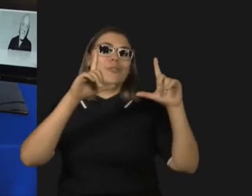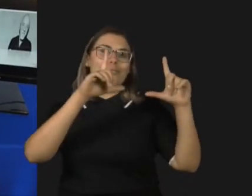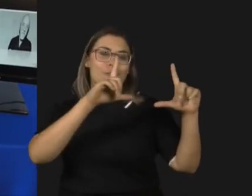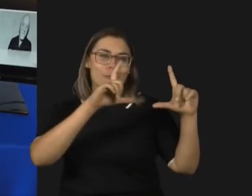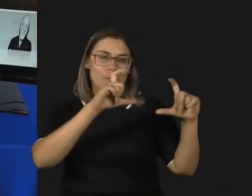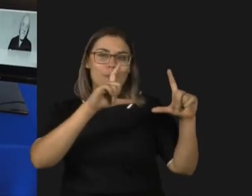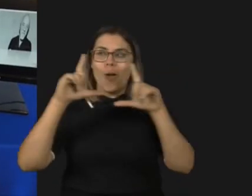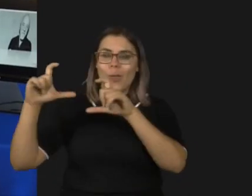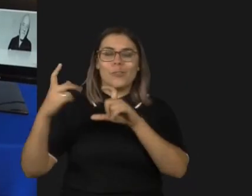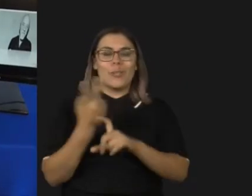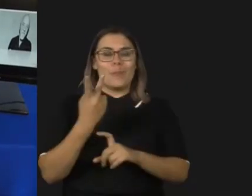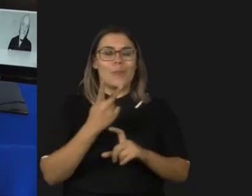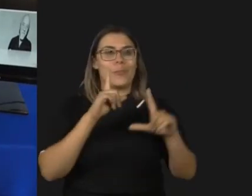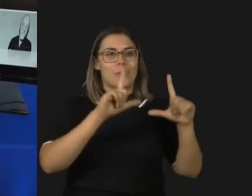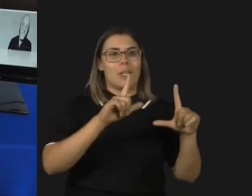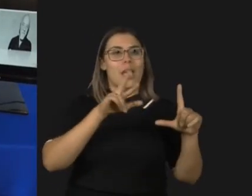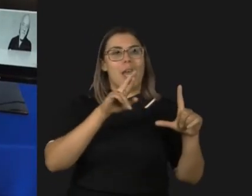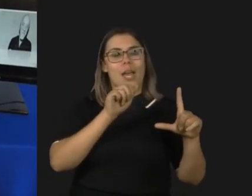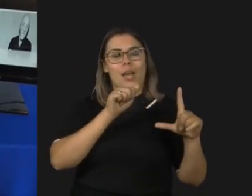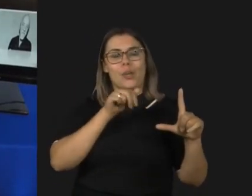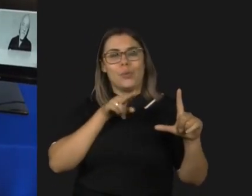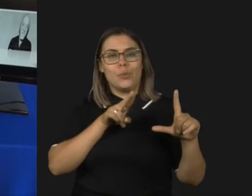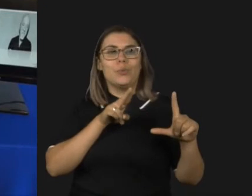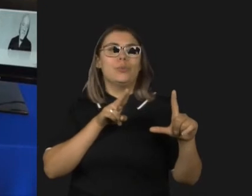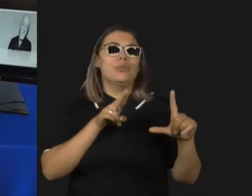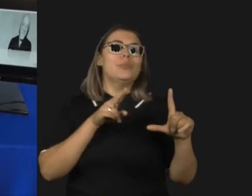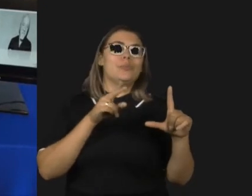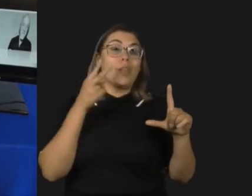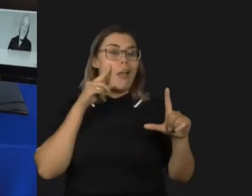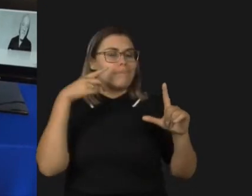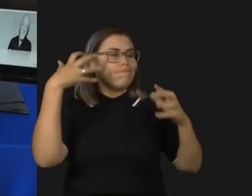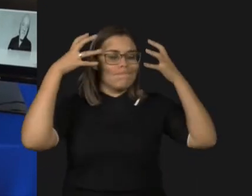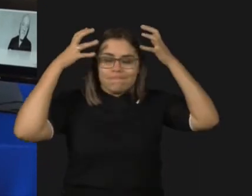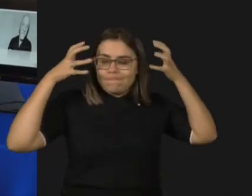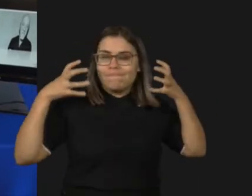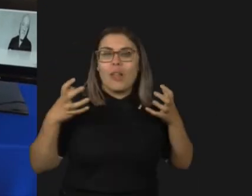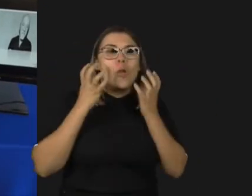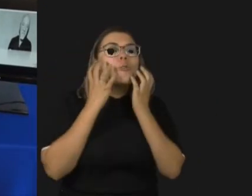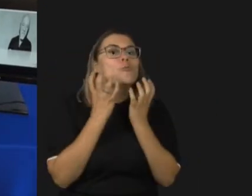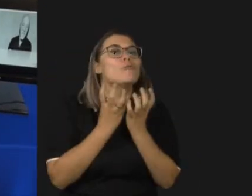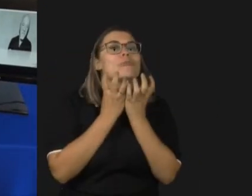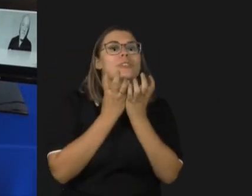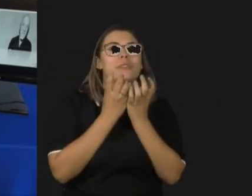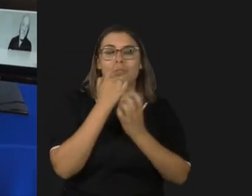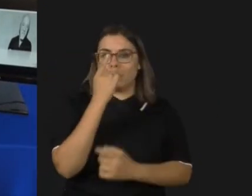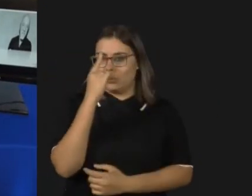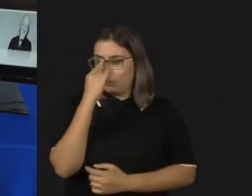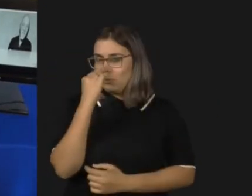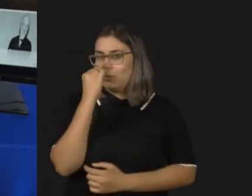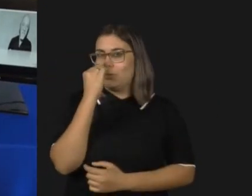a primeira Raul Seixas com cabelo encaracolado e barba longa nariz